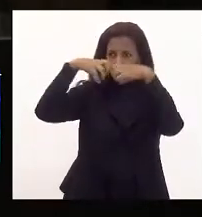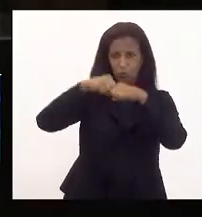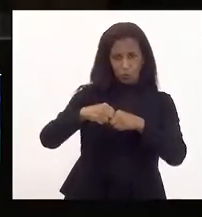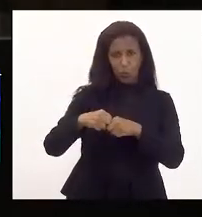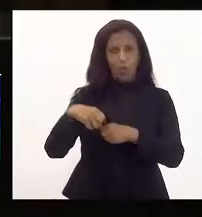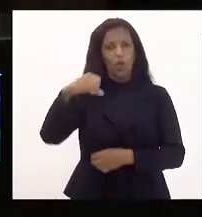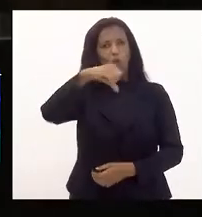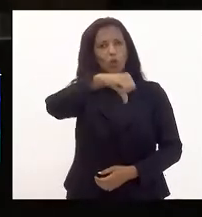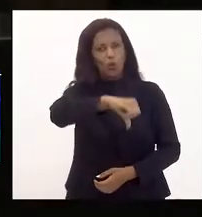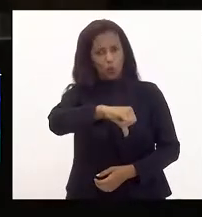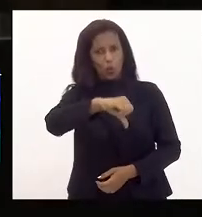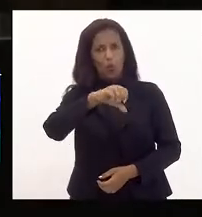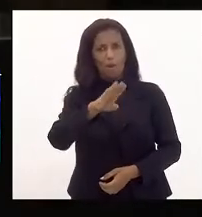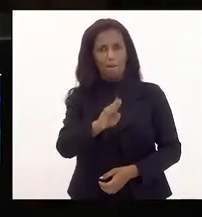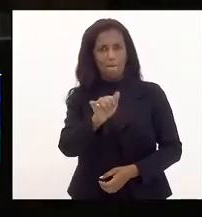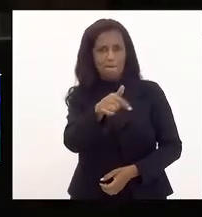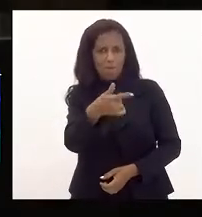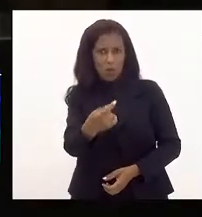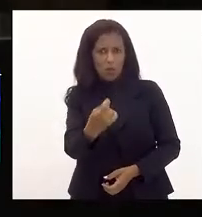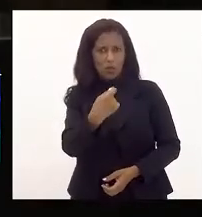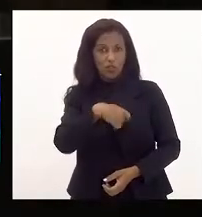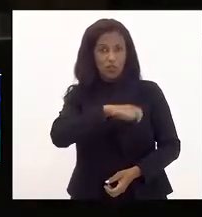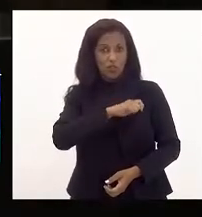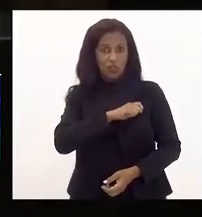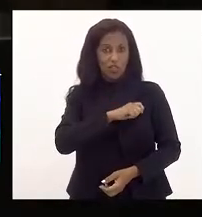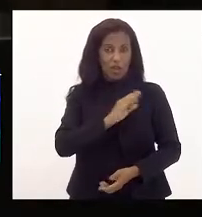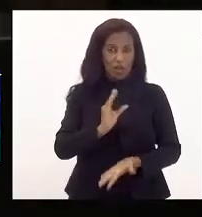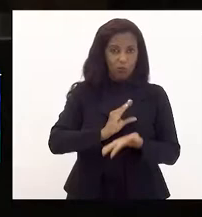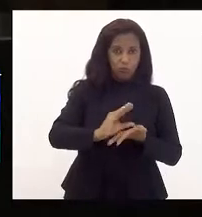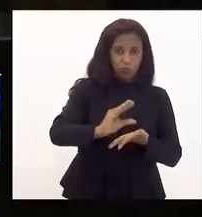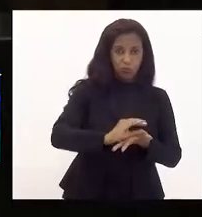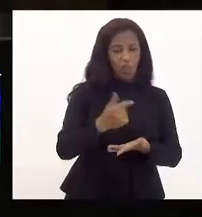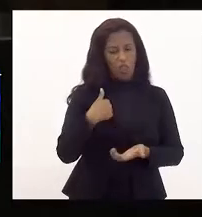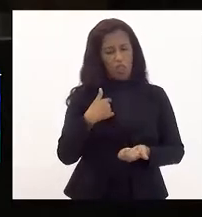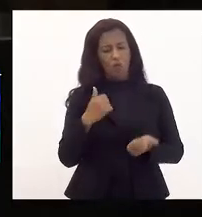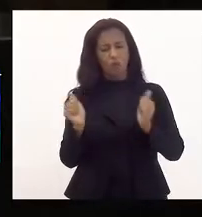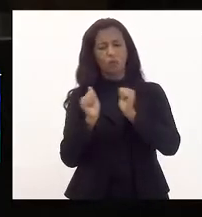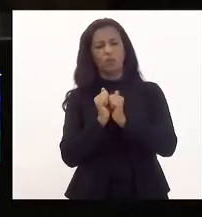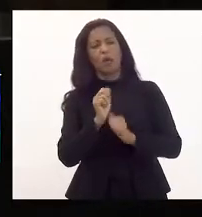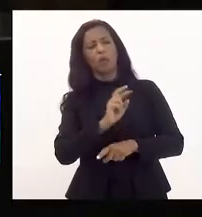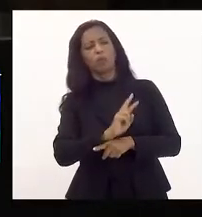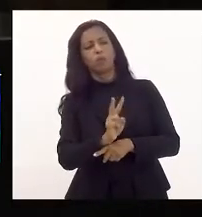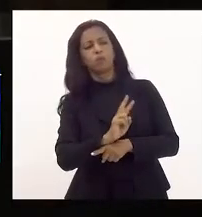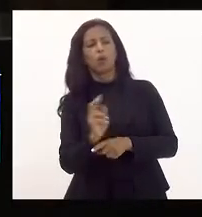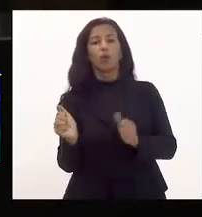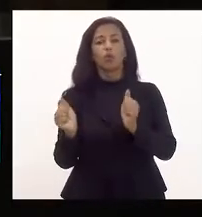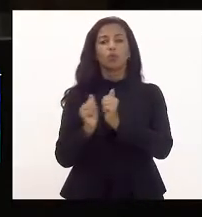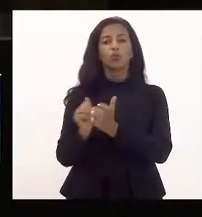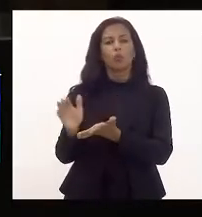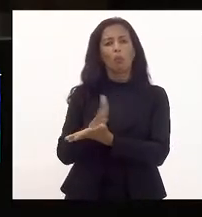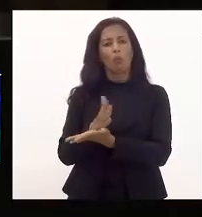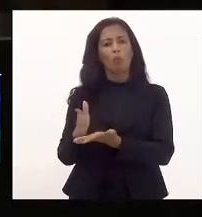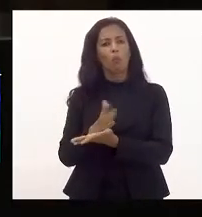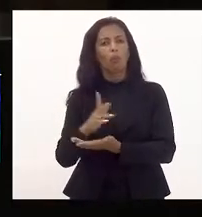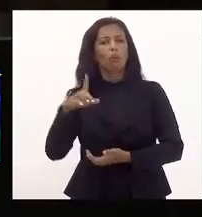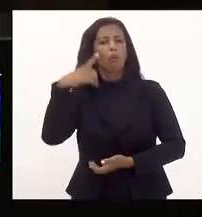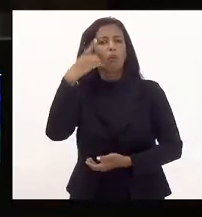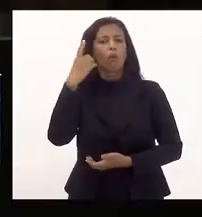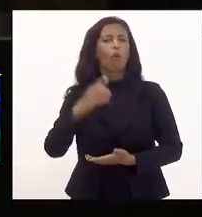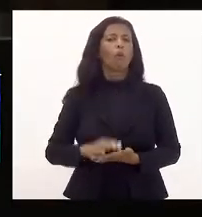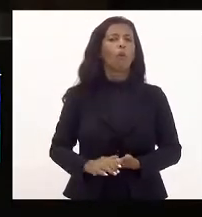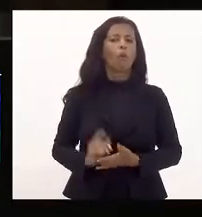com 9 bilhões de benefícios fiscais, eu vou estar acompanhando em conjunto com alguns deputados aqui na casa o